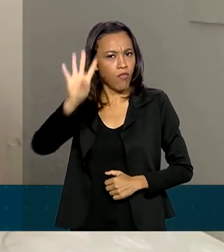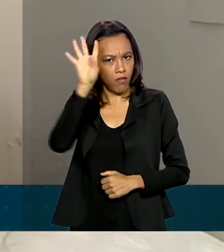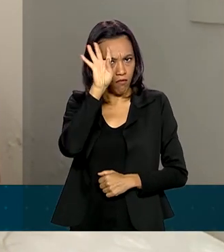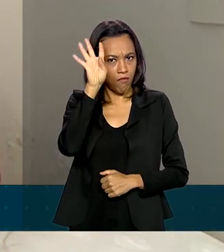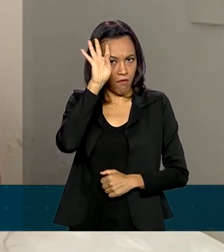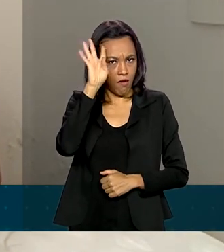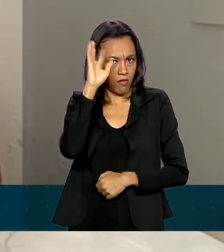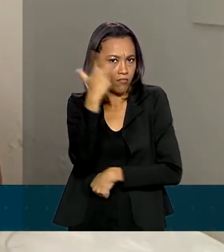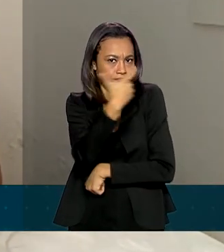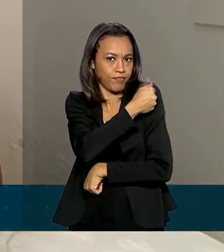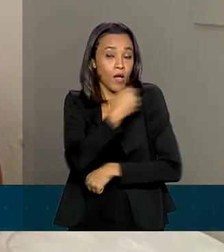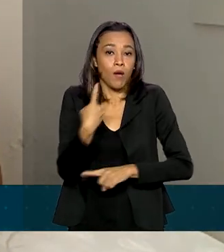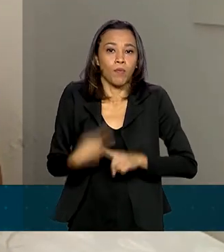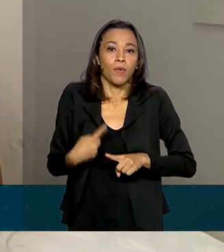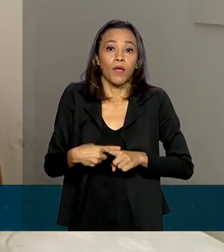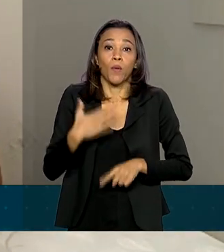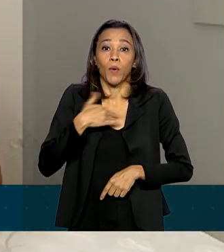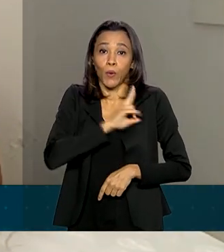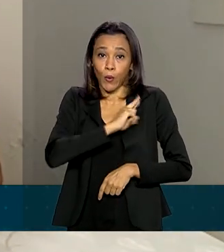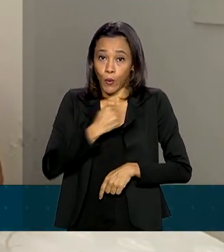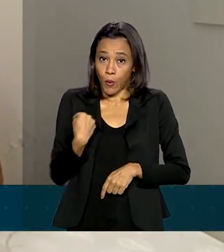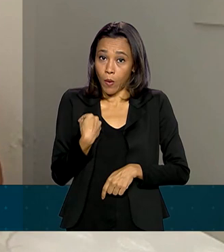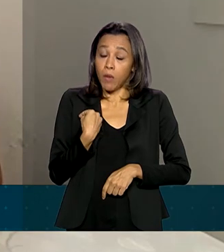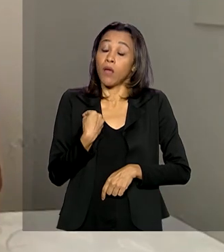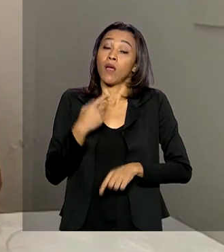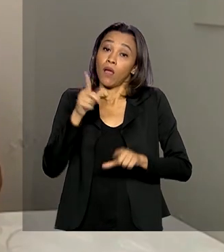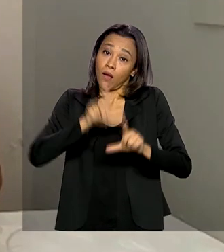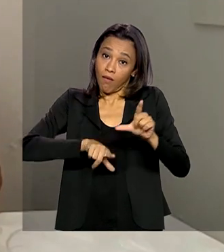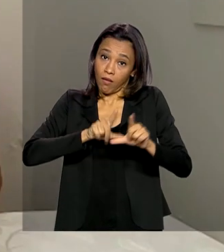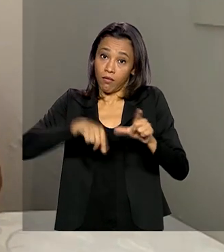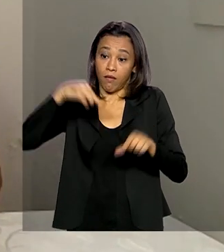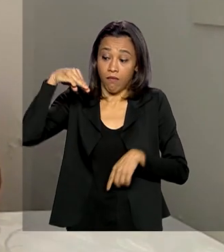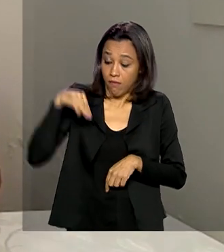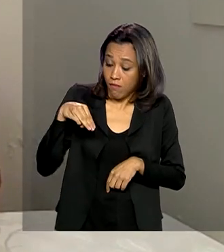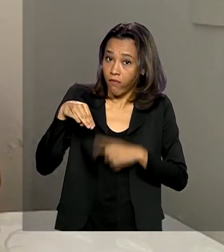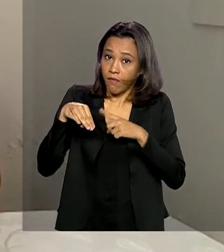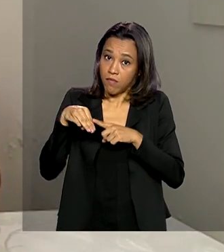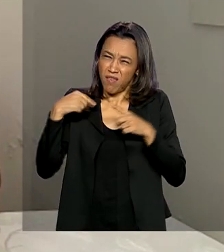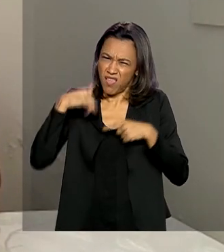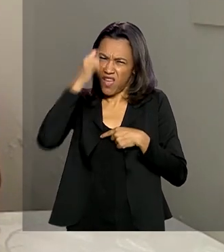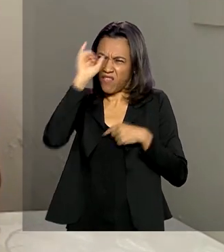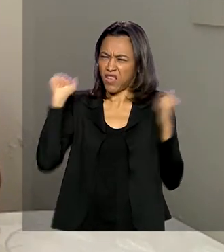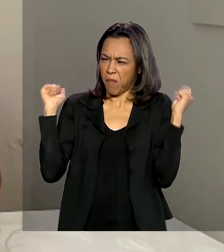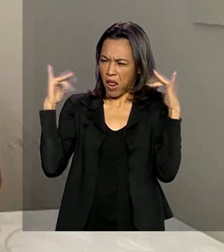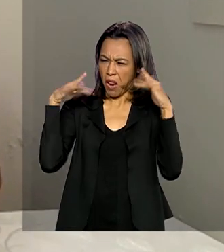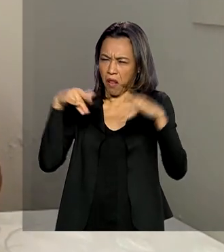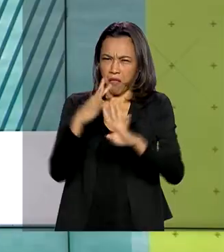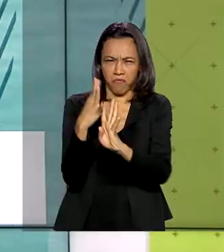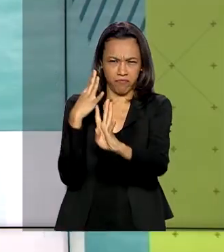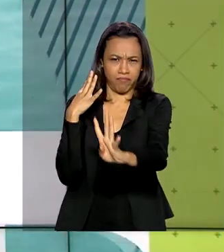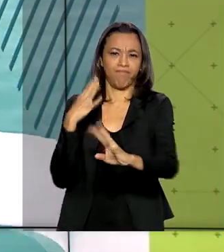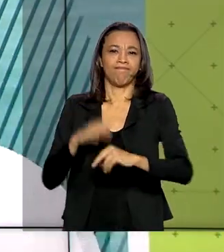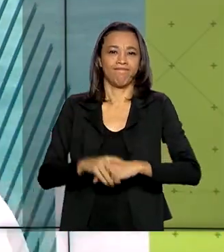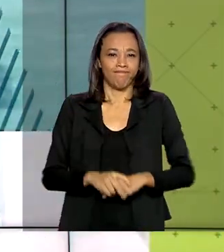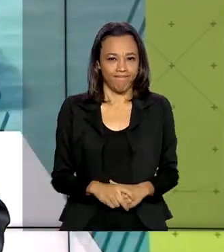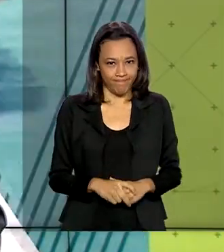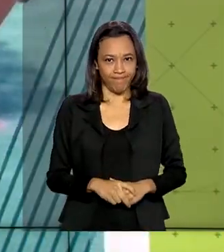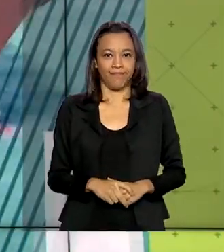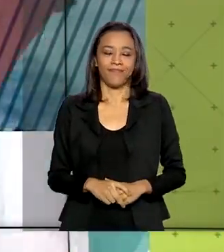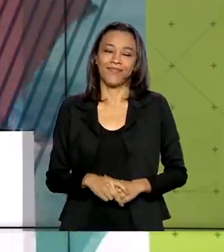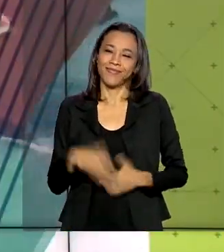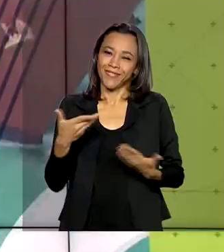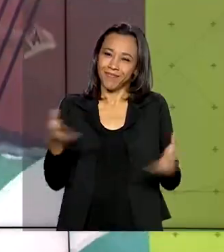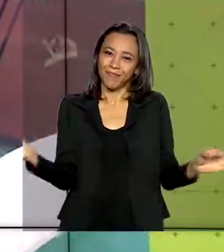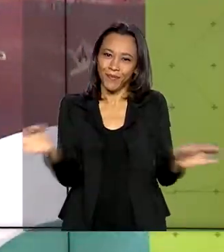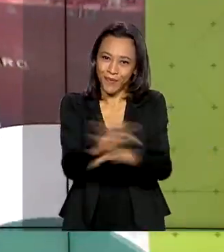-feira, porque meu nome começa com M, e evitar aglomerações nas filas. O